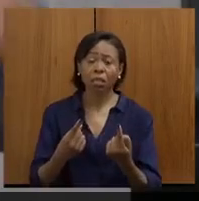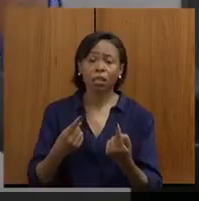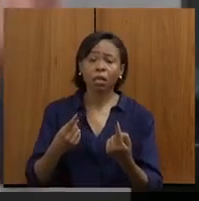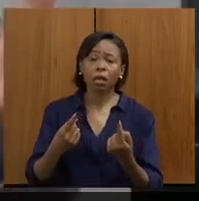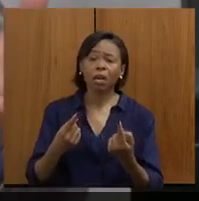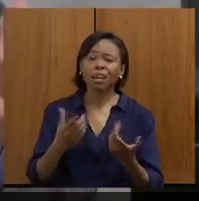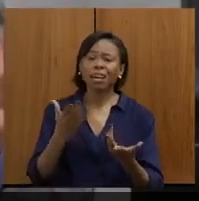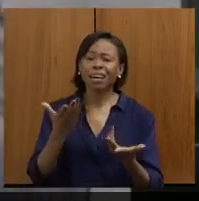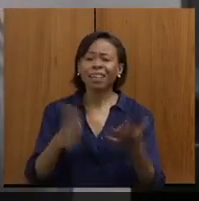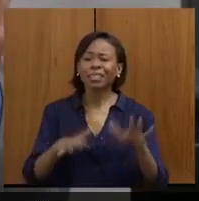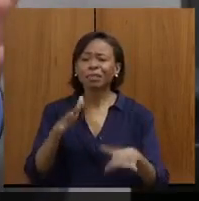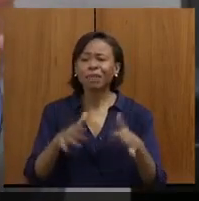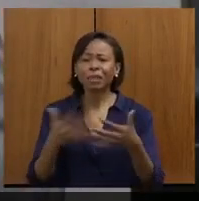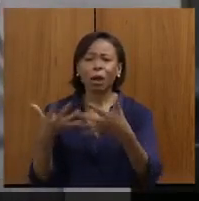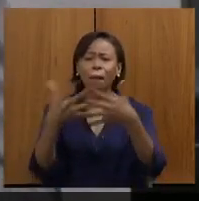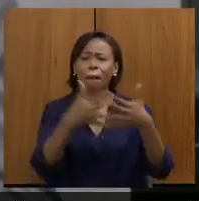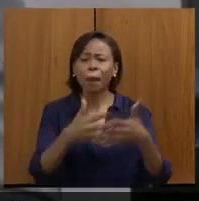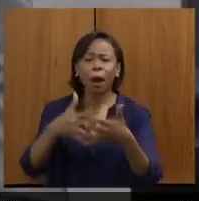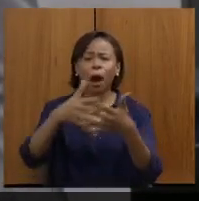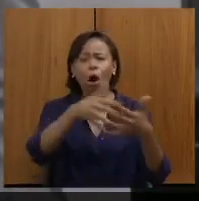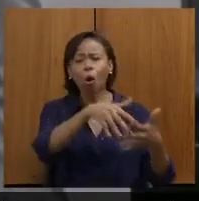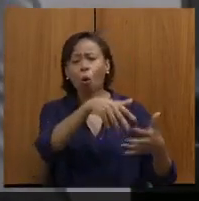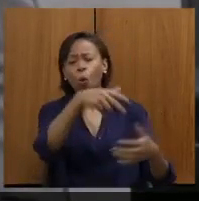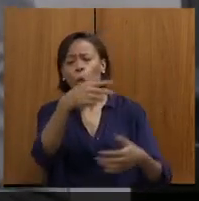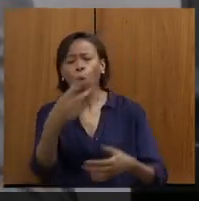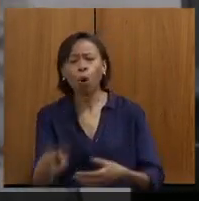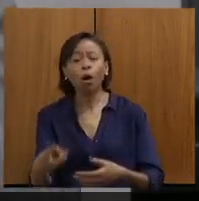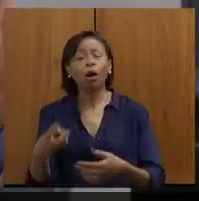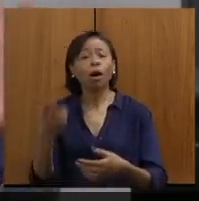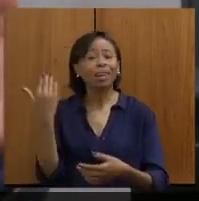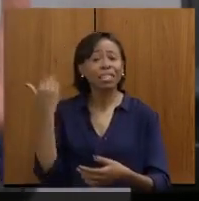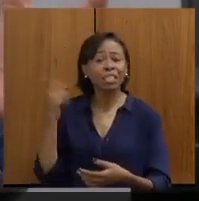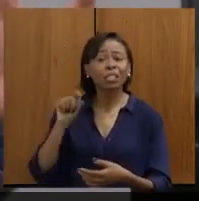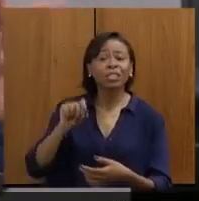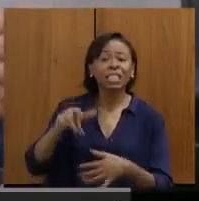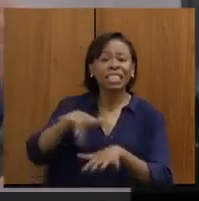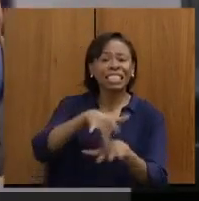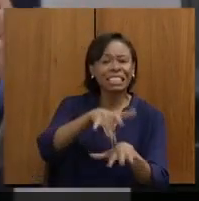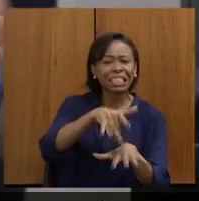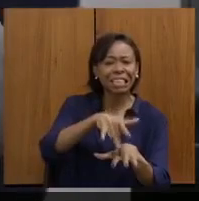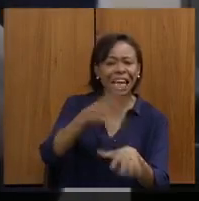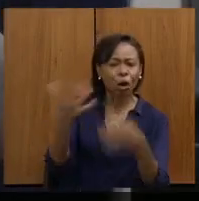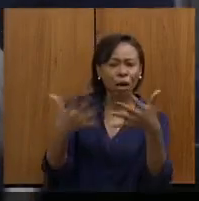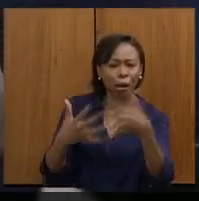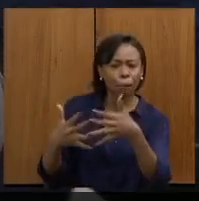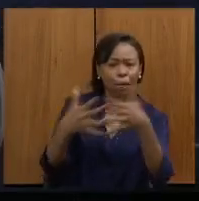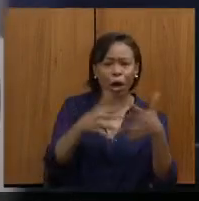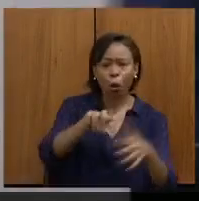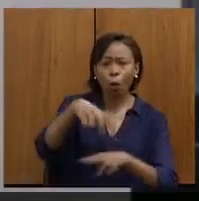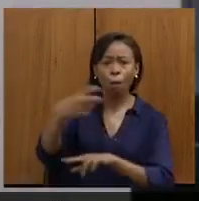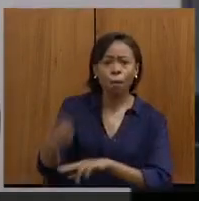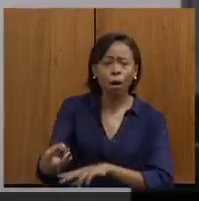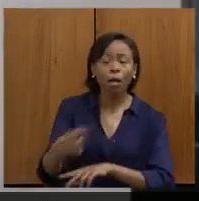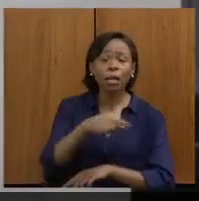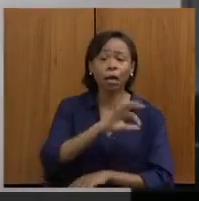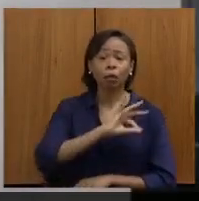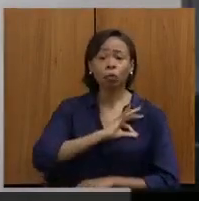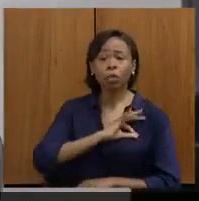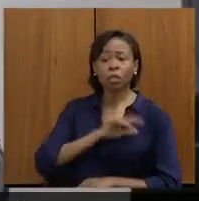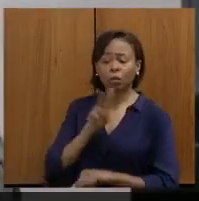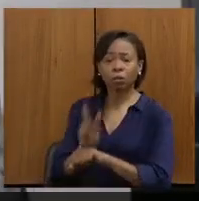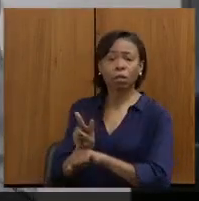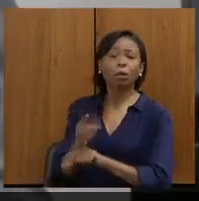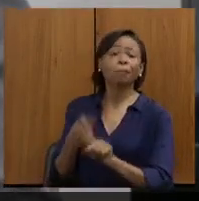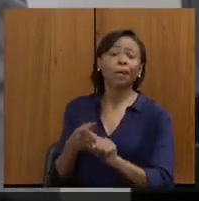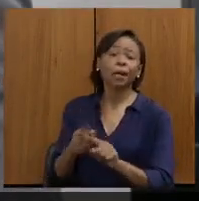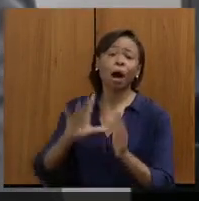tomba uma carreta, outro dia uma carreta de sandália e a polícia militar lá porque estavam roubando as sandálias